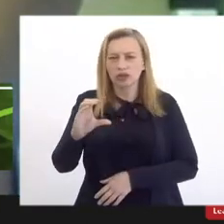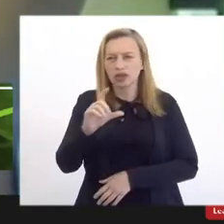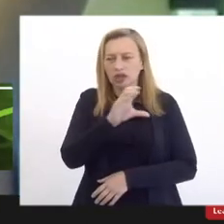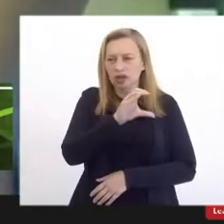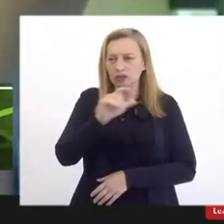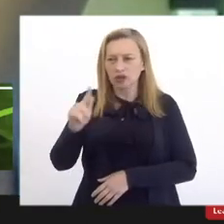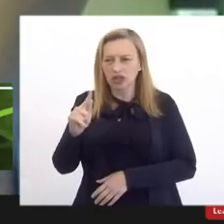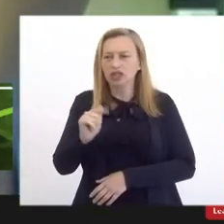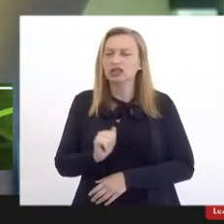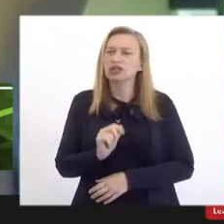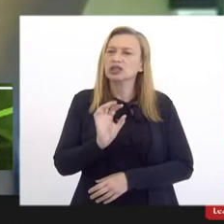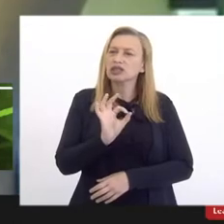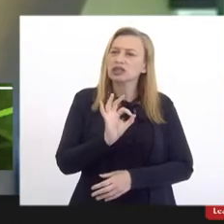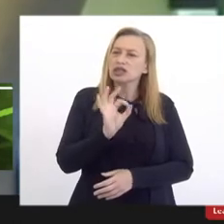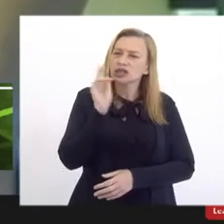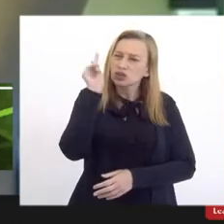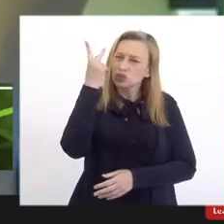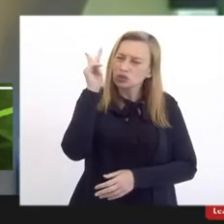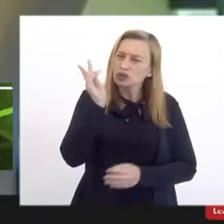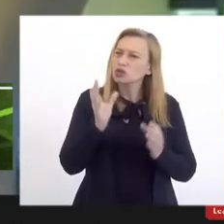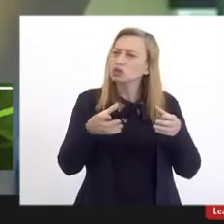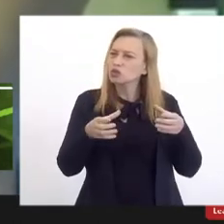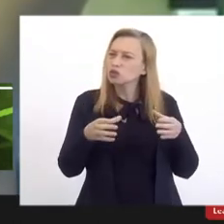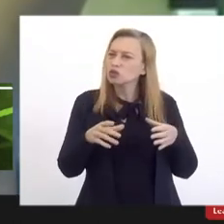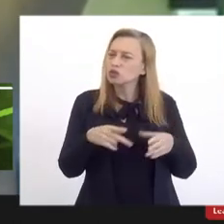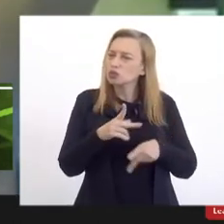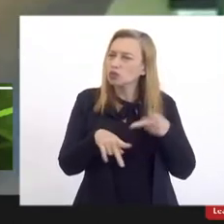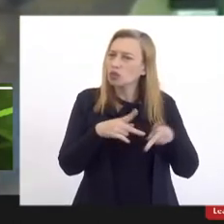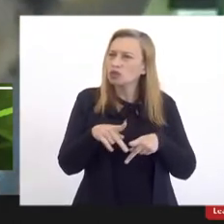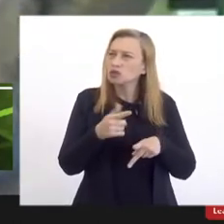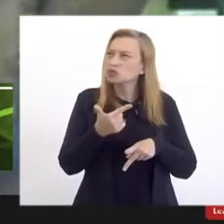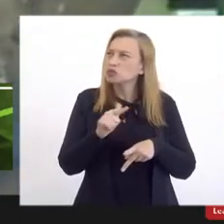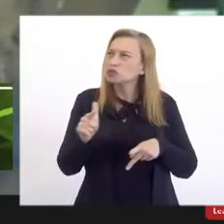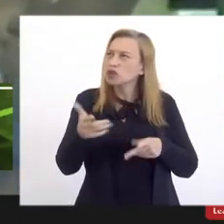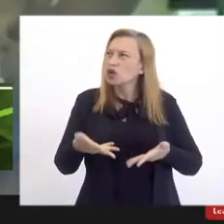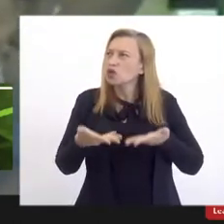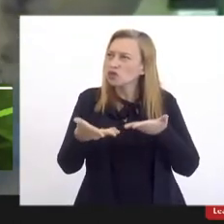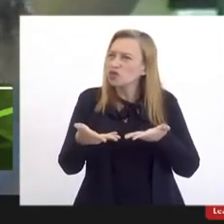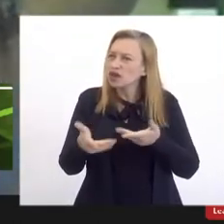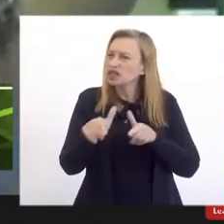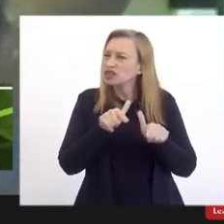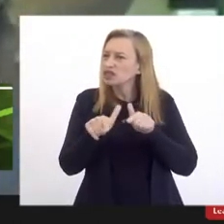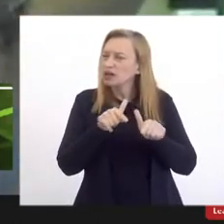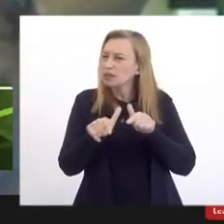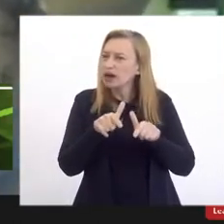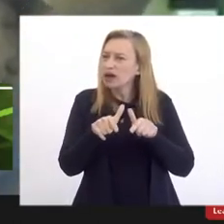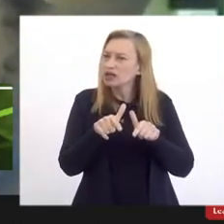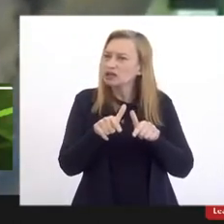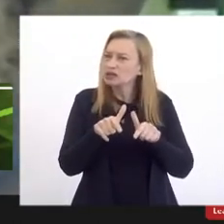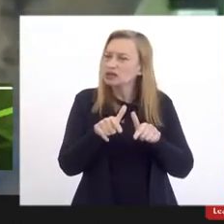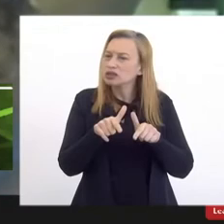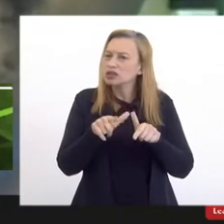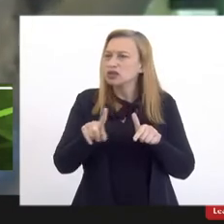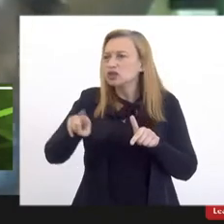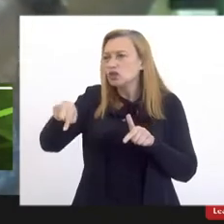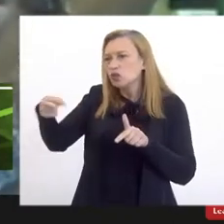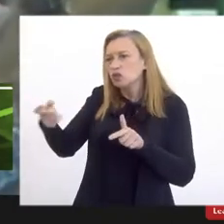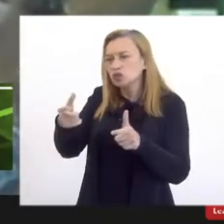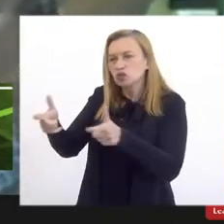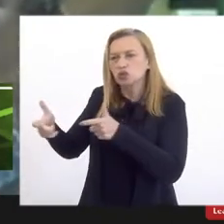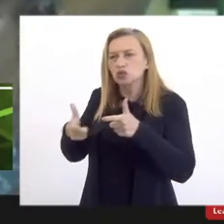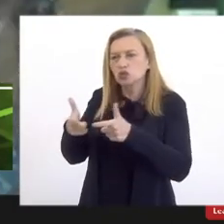que, historicamente, não tem a mesma oferta de serviço que a população de outras regiões